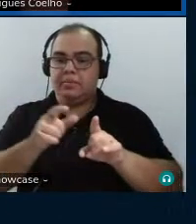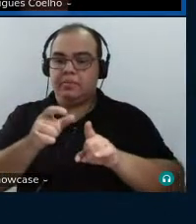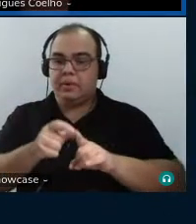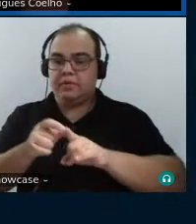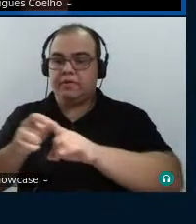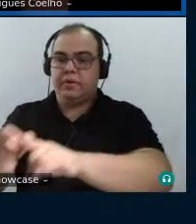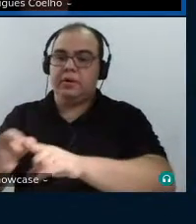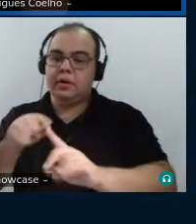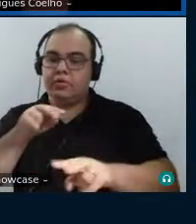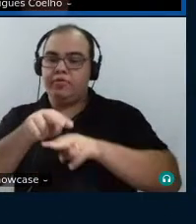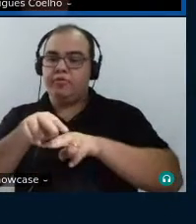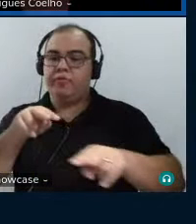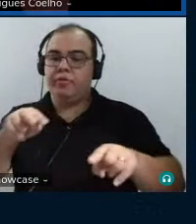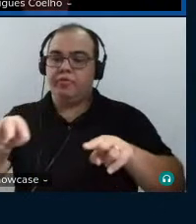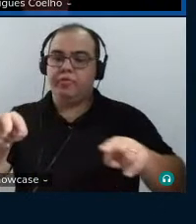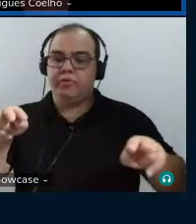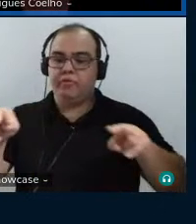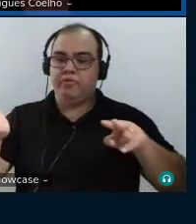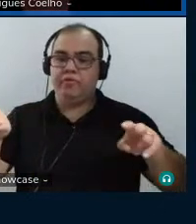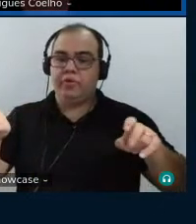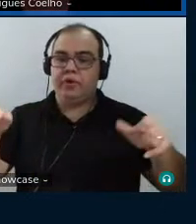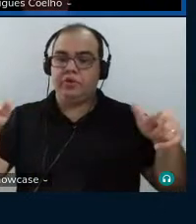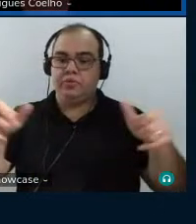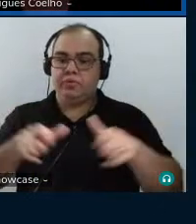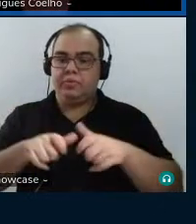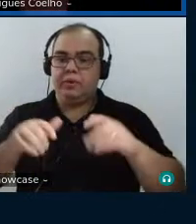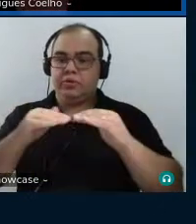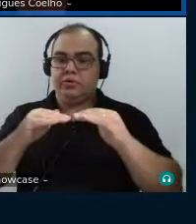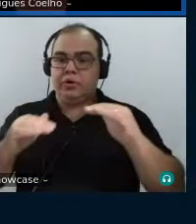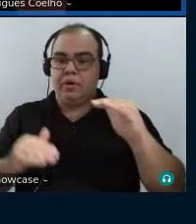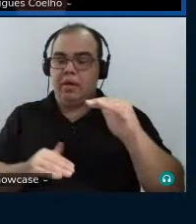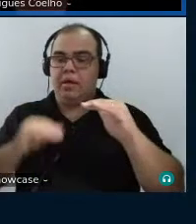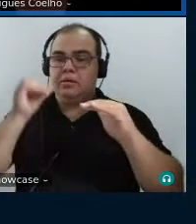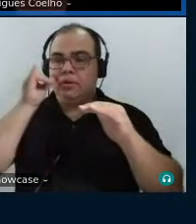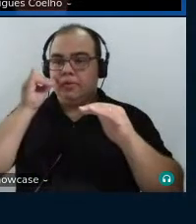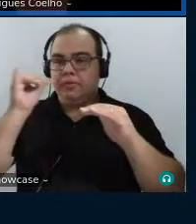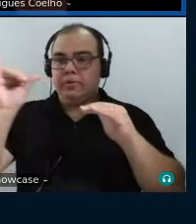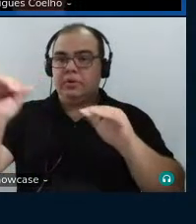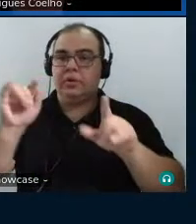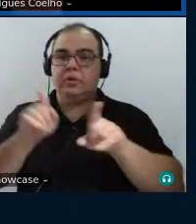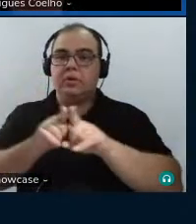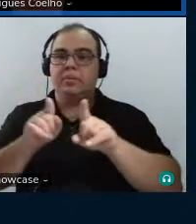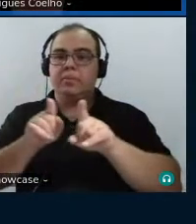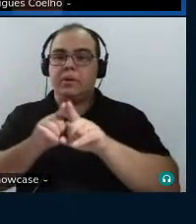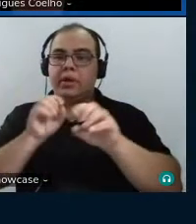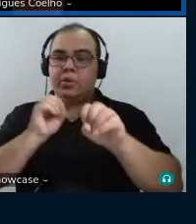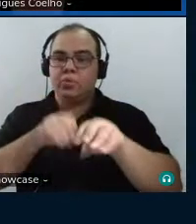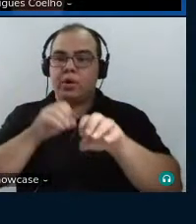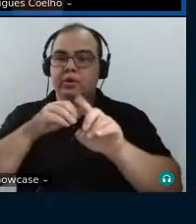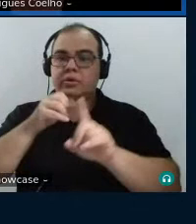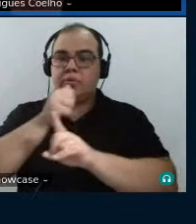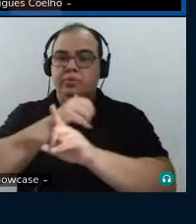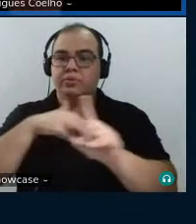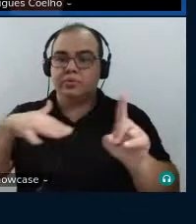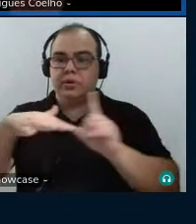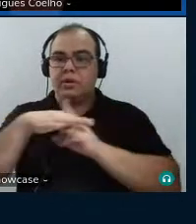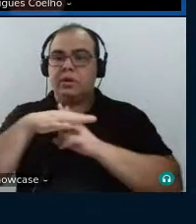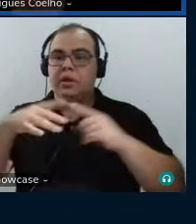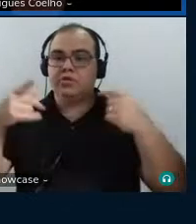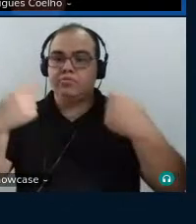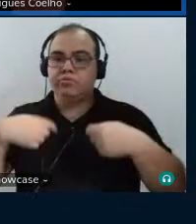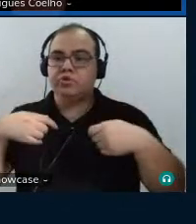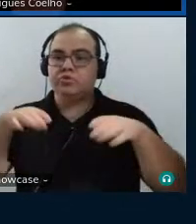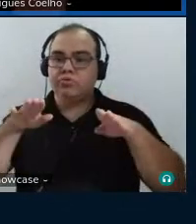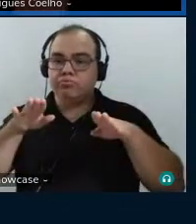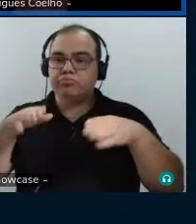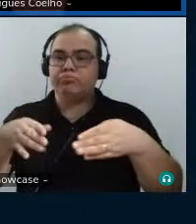em questionamentos raciais e de classe. A educação e a sociedade, ela deve se mover em prol